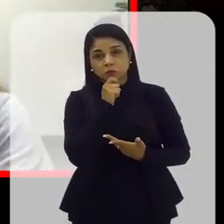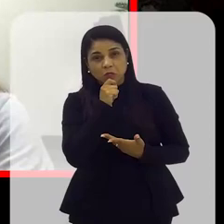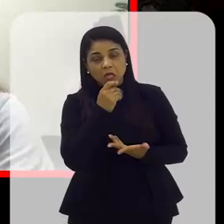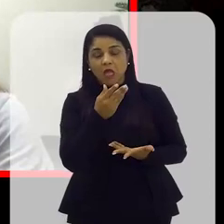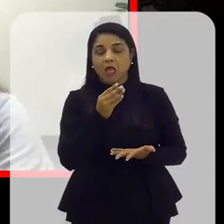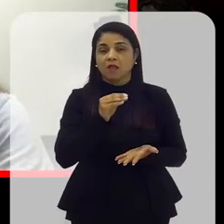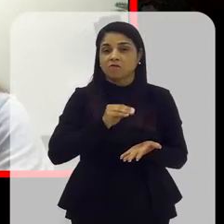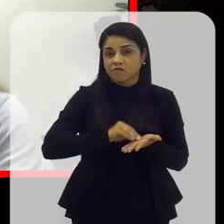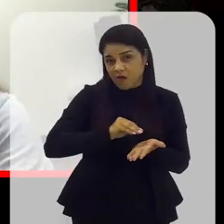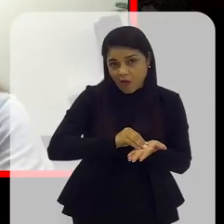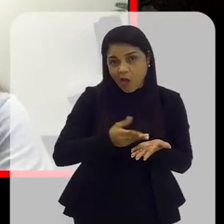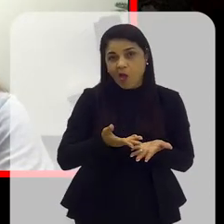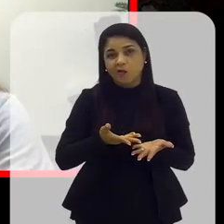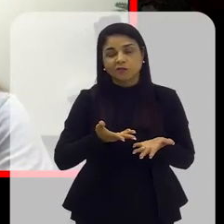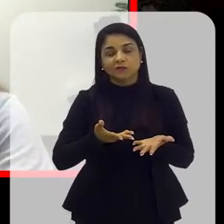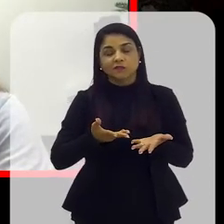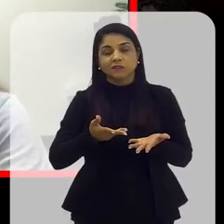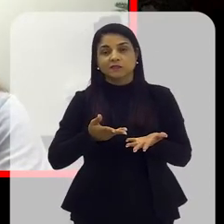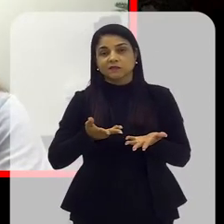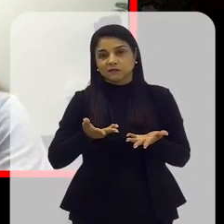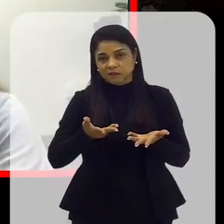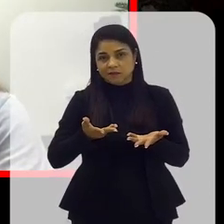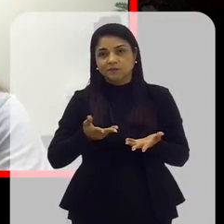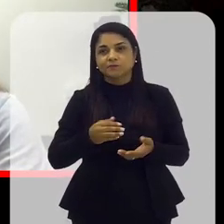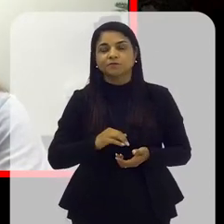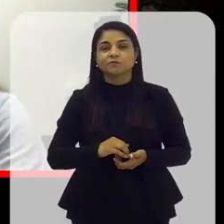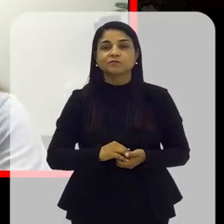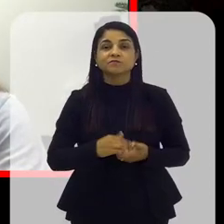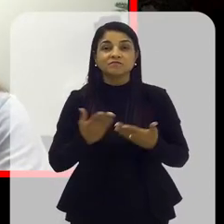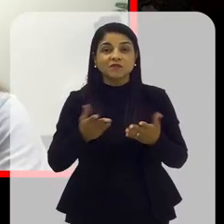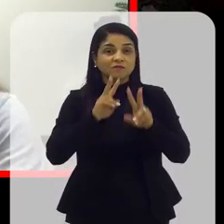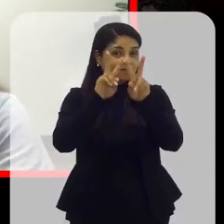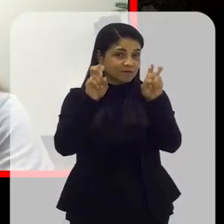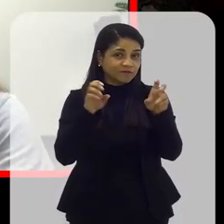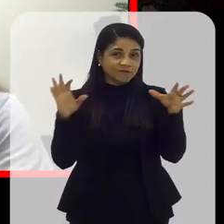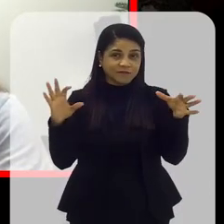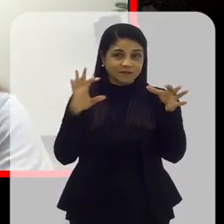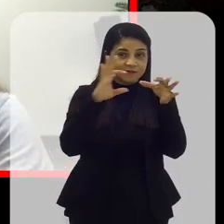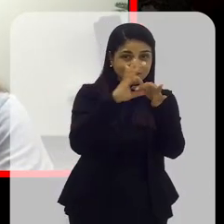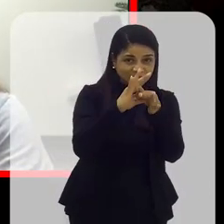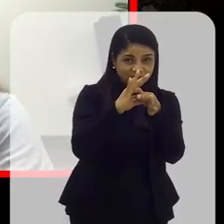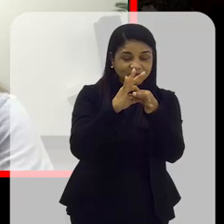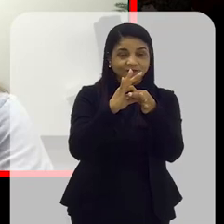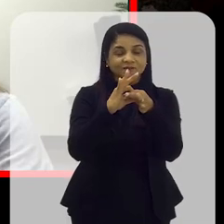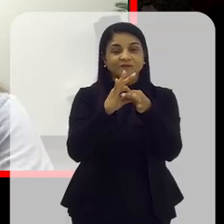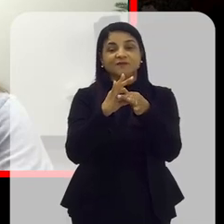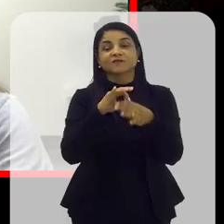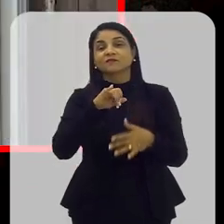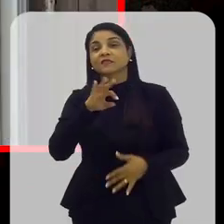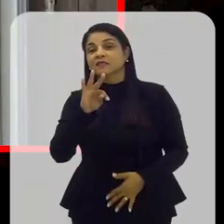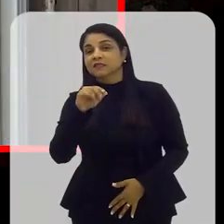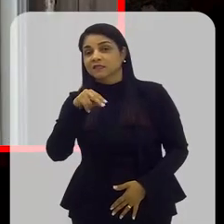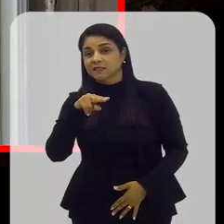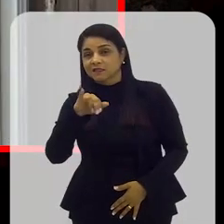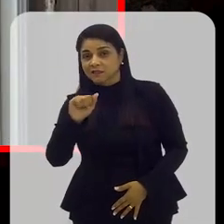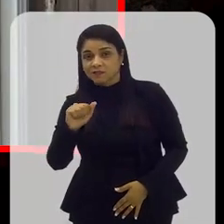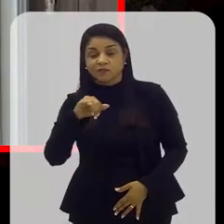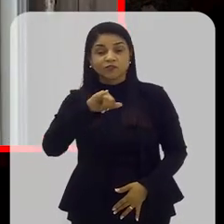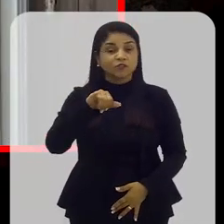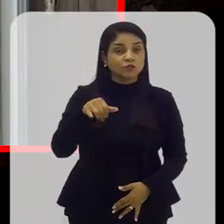né? Por falta de informação nesse pré-natal. Só para a gente contextualizar, terminar de contextualizar essa parte, Tânia e Juliana.